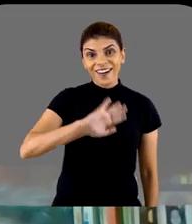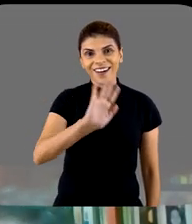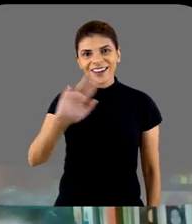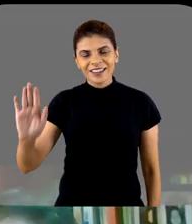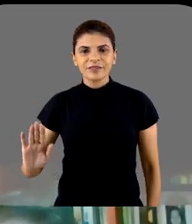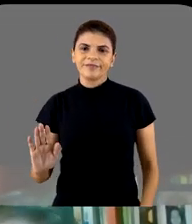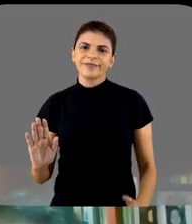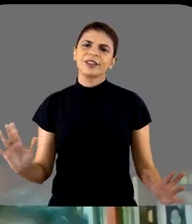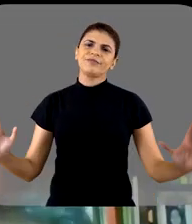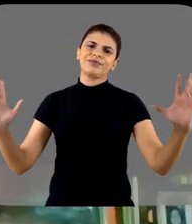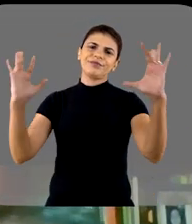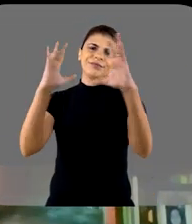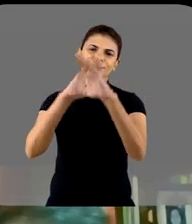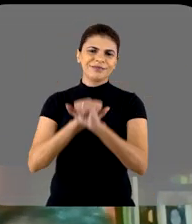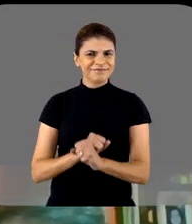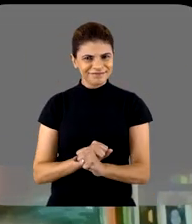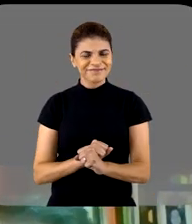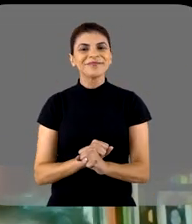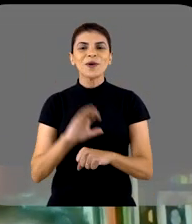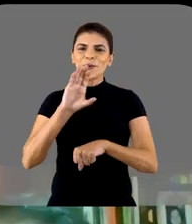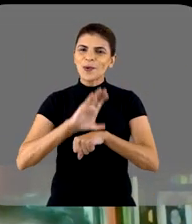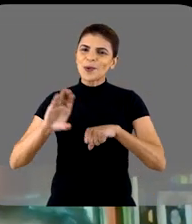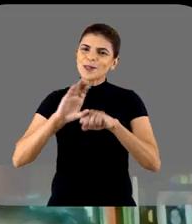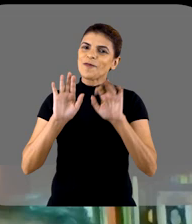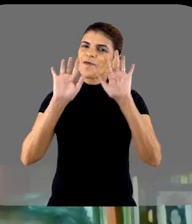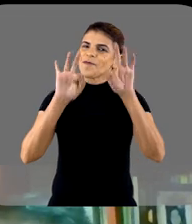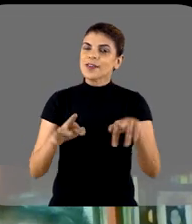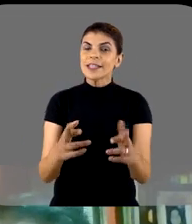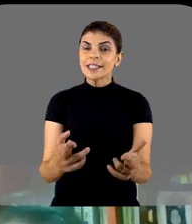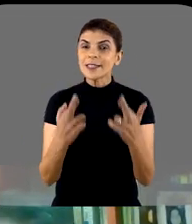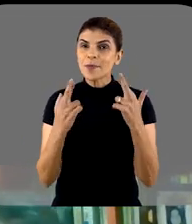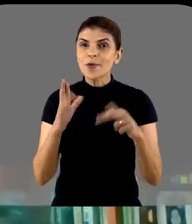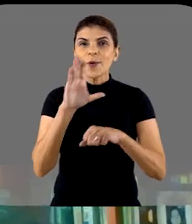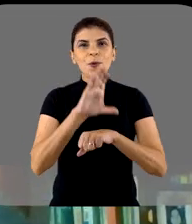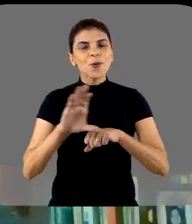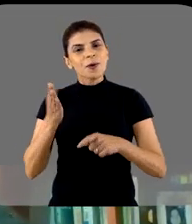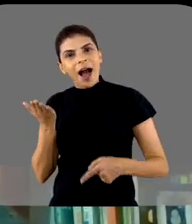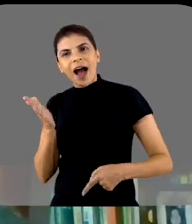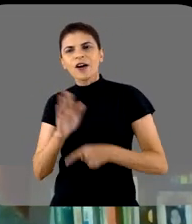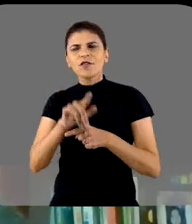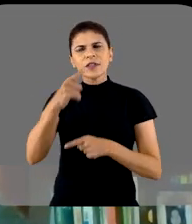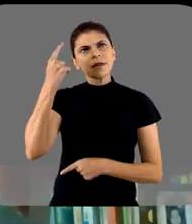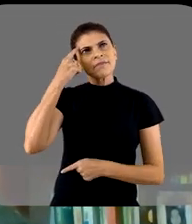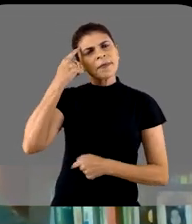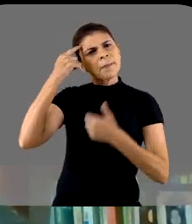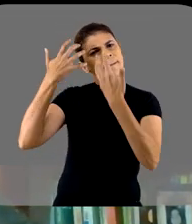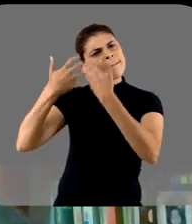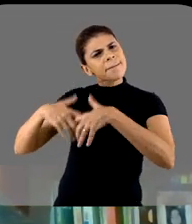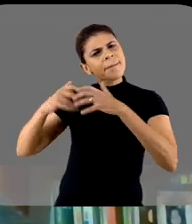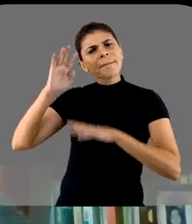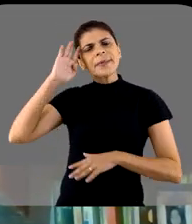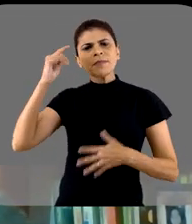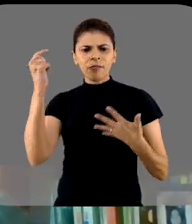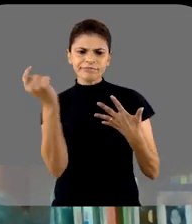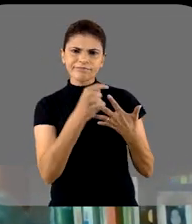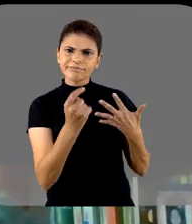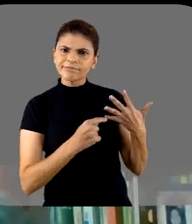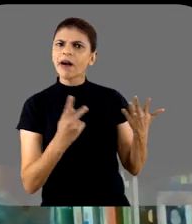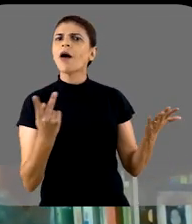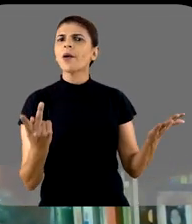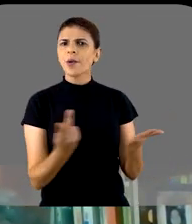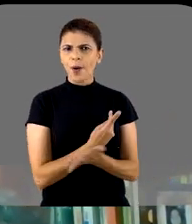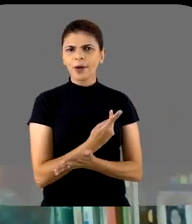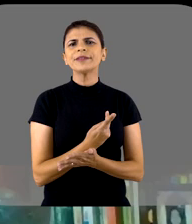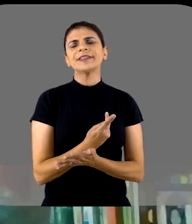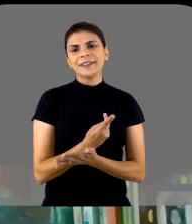Olá, chegamos ao fim do nosso curso. Esperamos que esse curso tenha ajudado você a pensar algumas das principais questões que cercam a